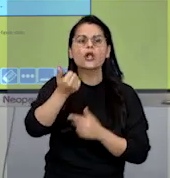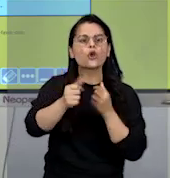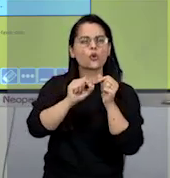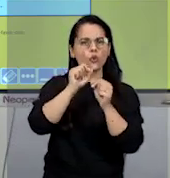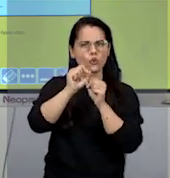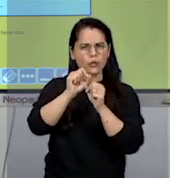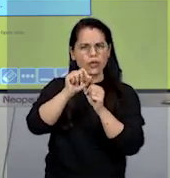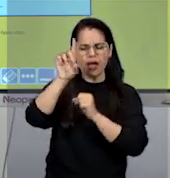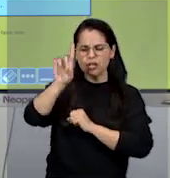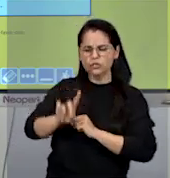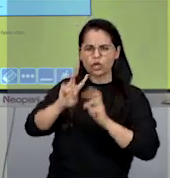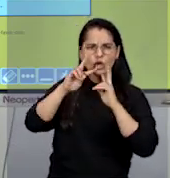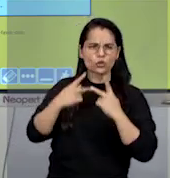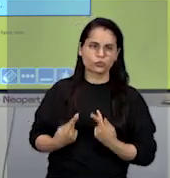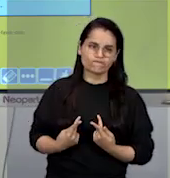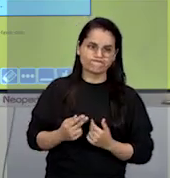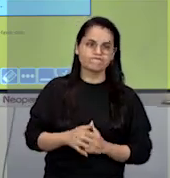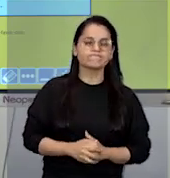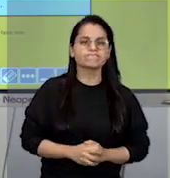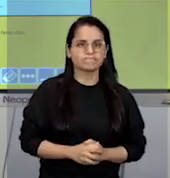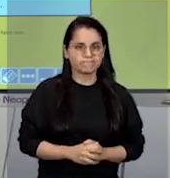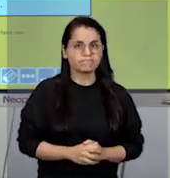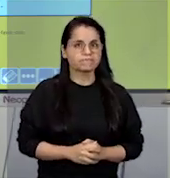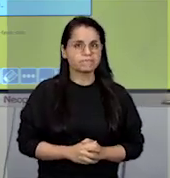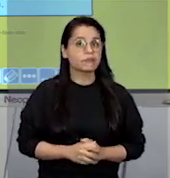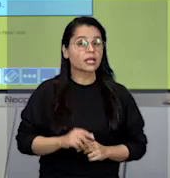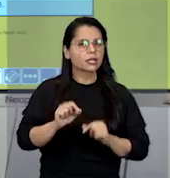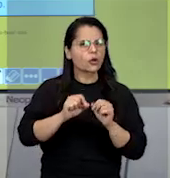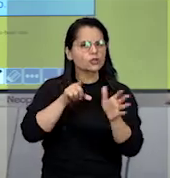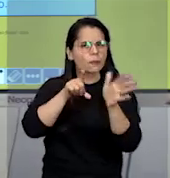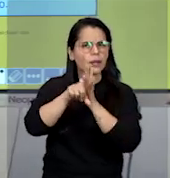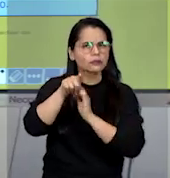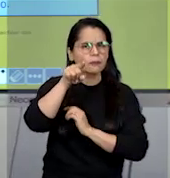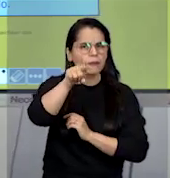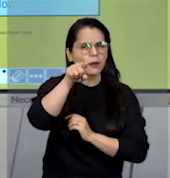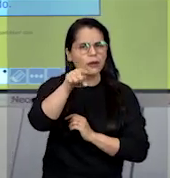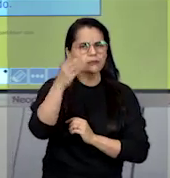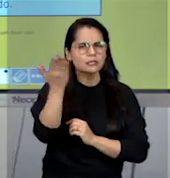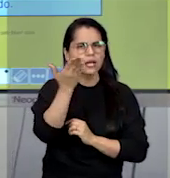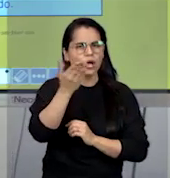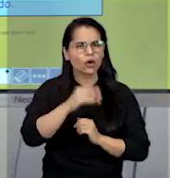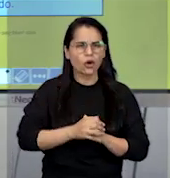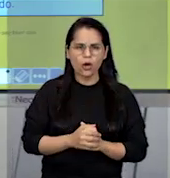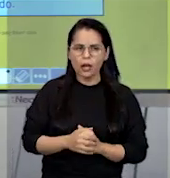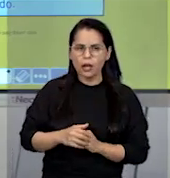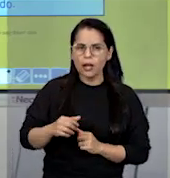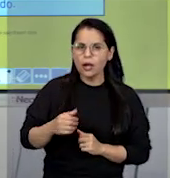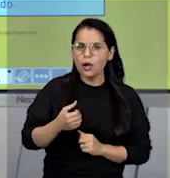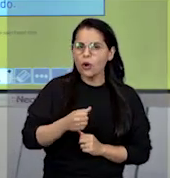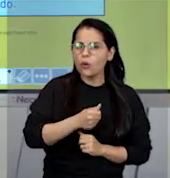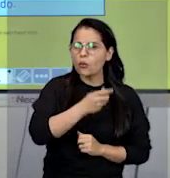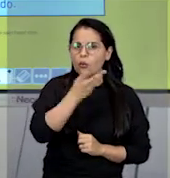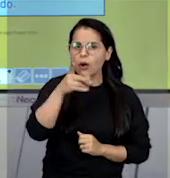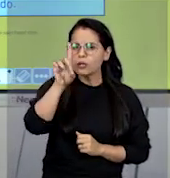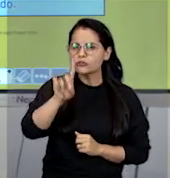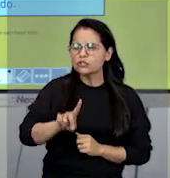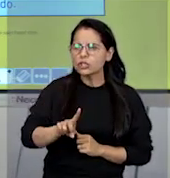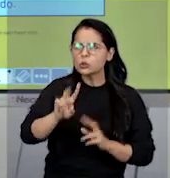ser direitos humanos. E se eu perguntar para você agora, quantos direitos humanos você consegue lembrar?